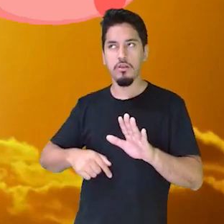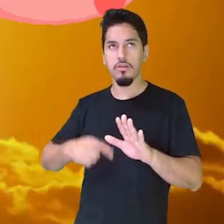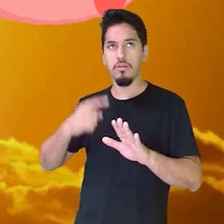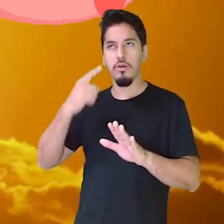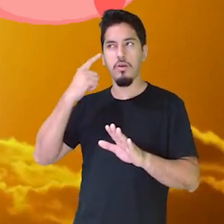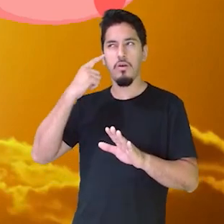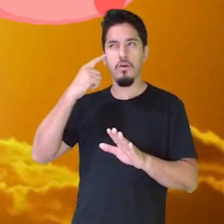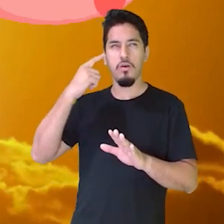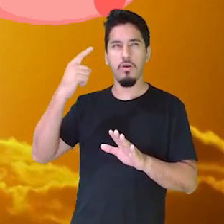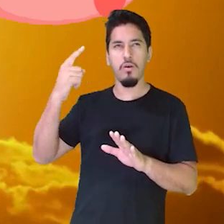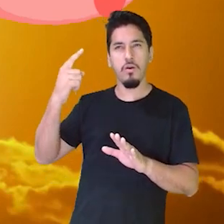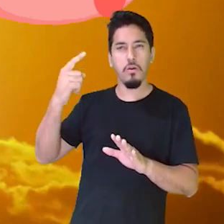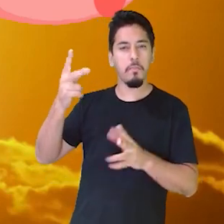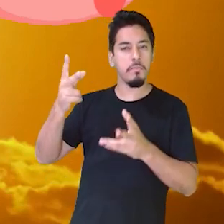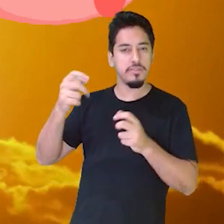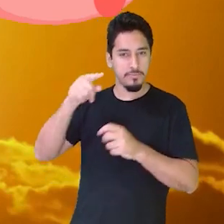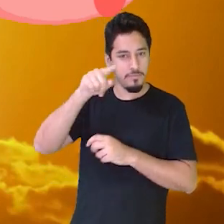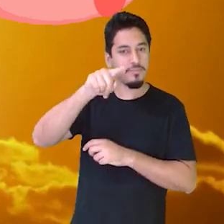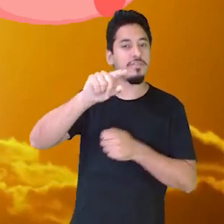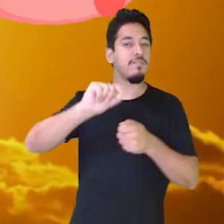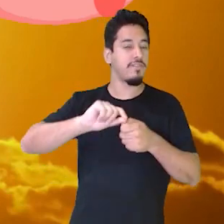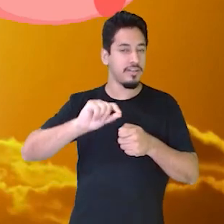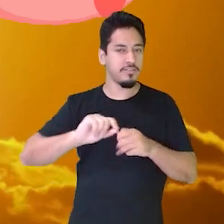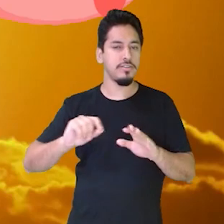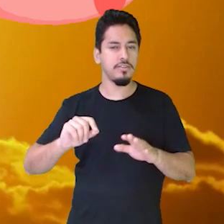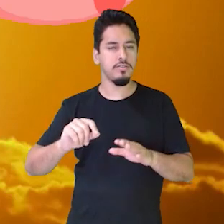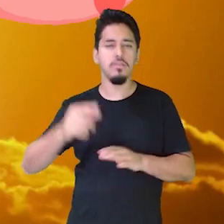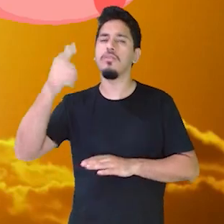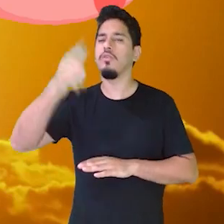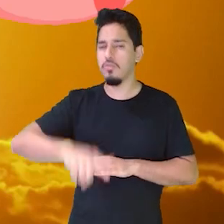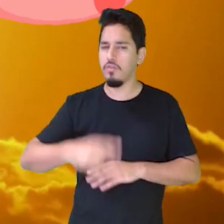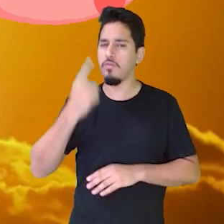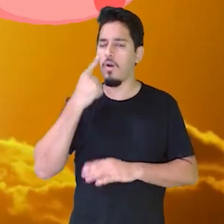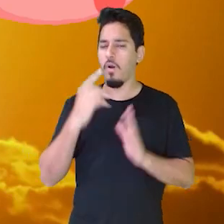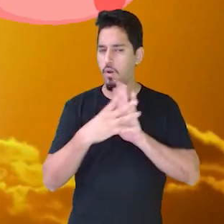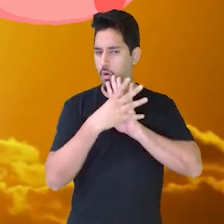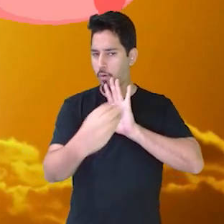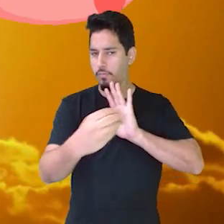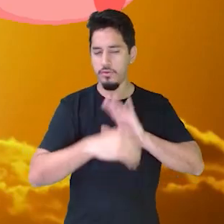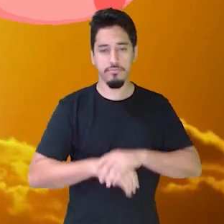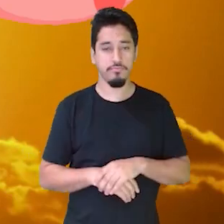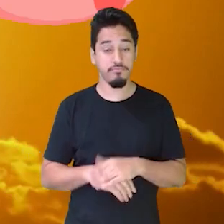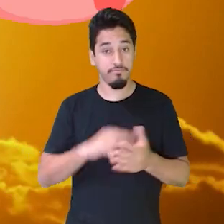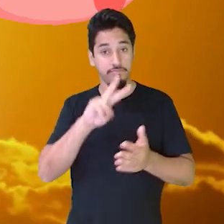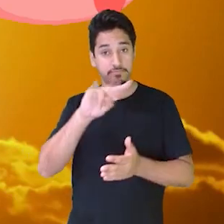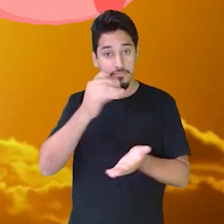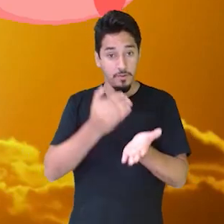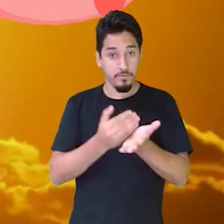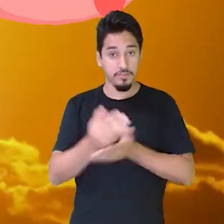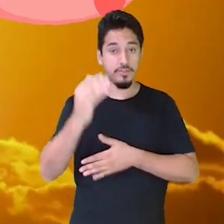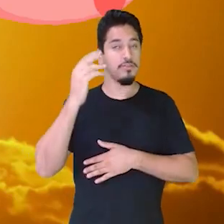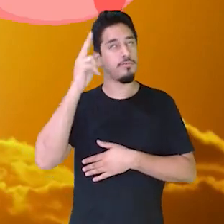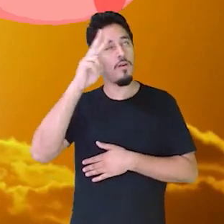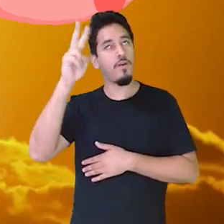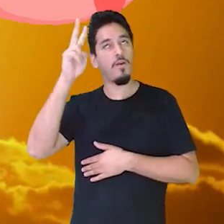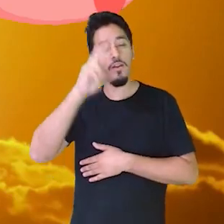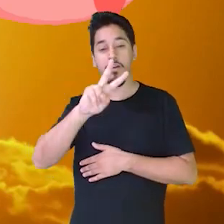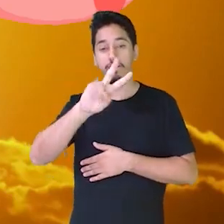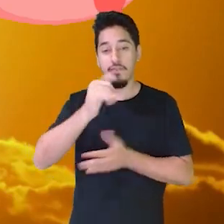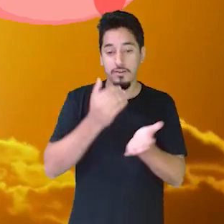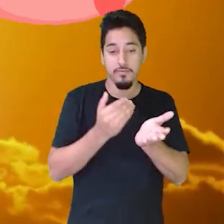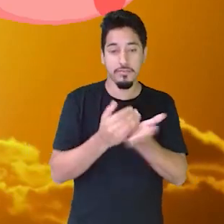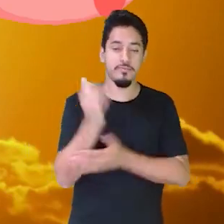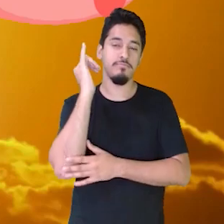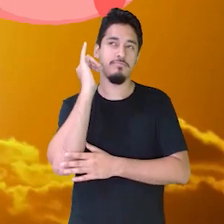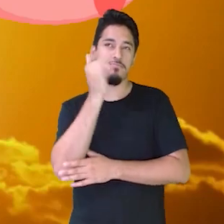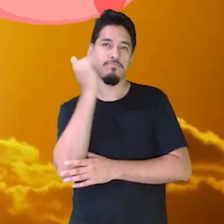bem baixinho. Eu quero bem alto e animado. Vamos lá comigo de novo. Vai começar a história, vai começar